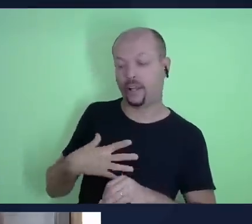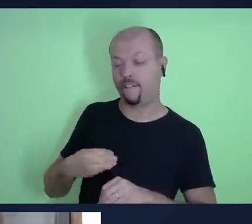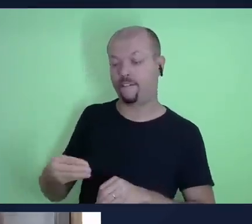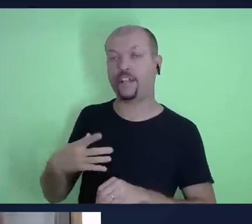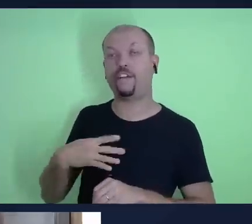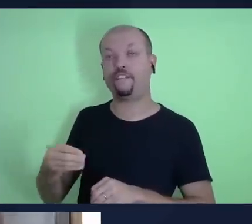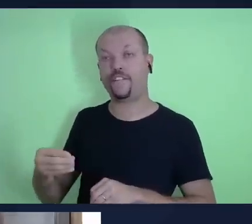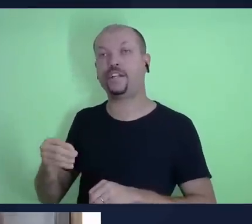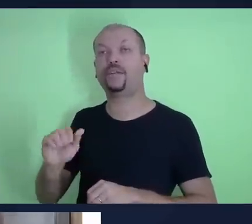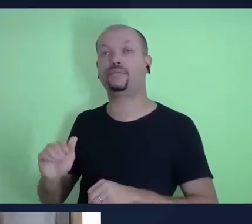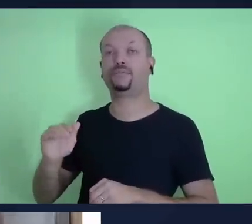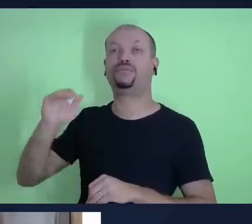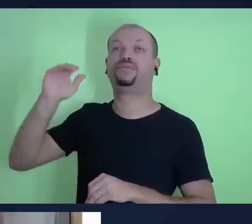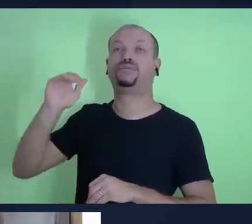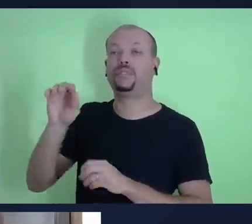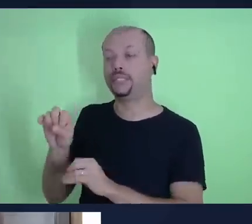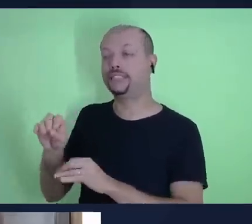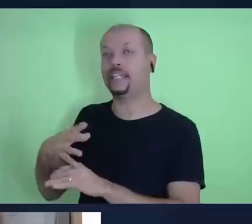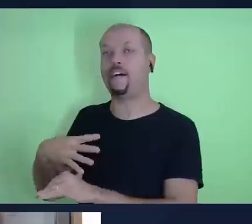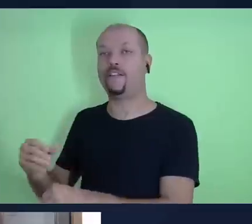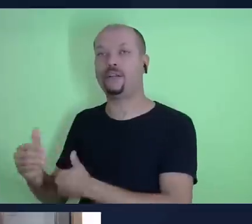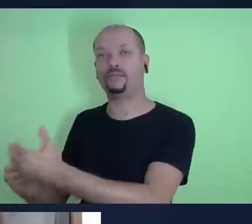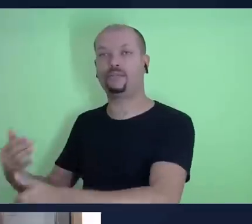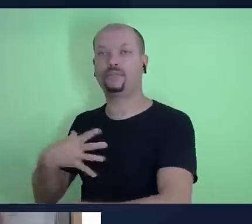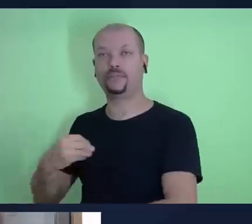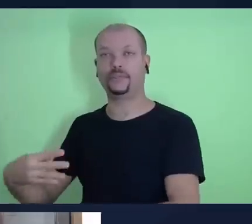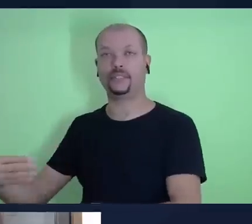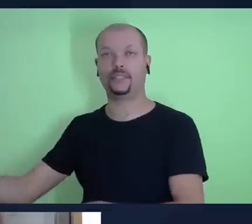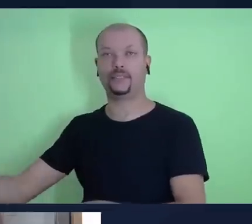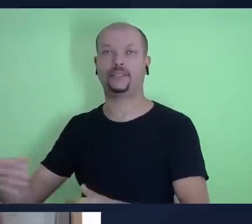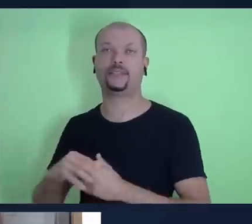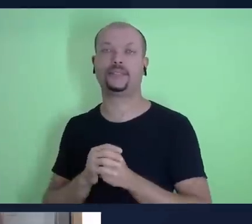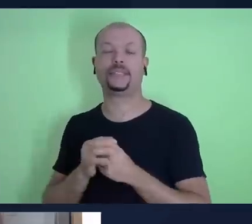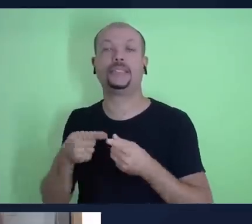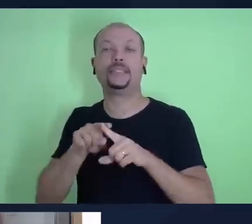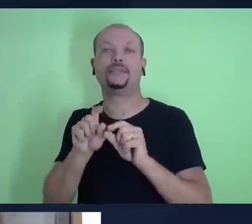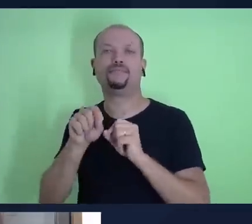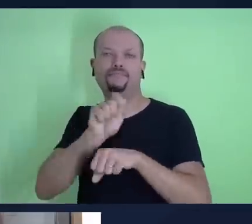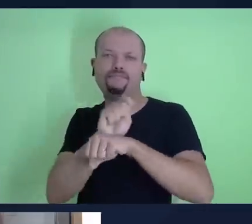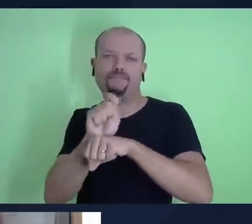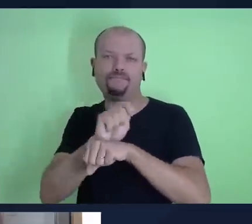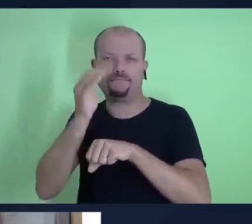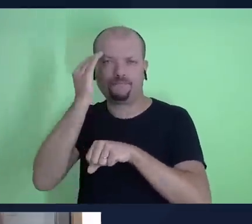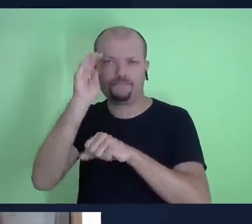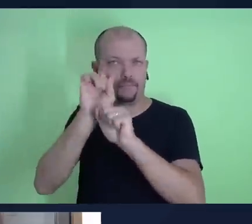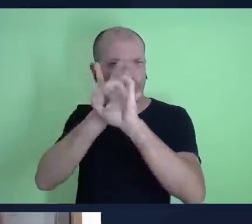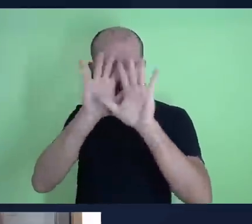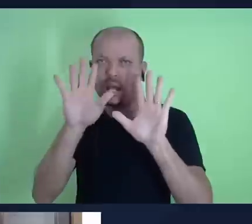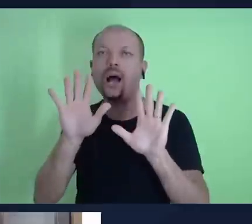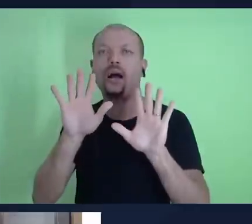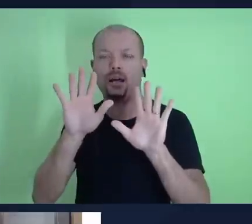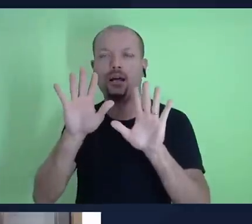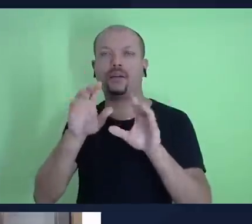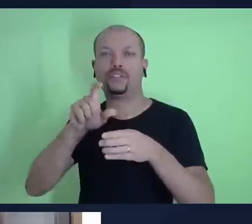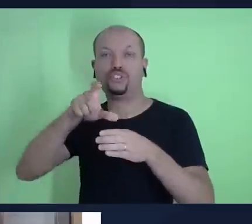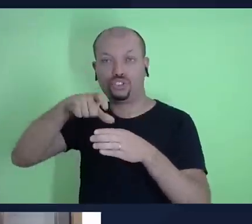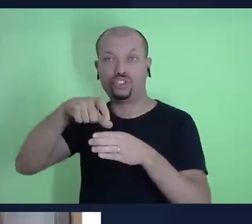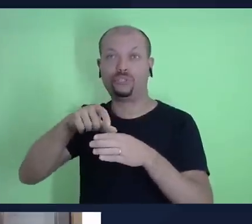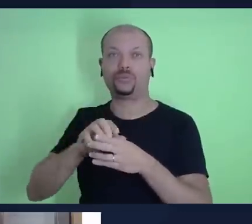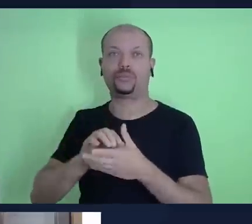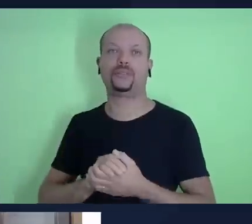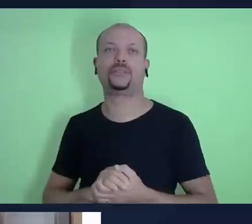a gente deduz ali que Abraão entendeu a questão do dízimo, assim, por instrução direta de